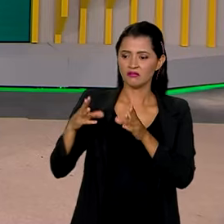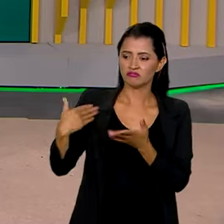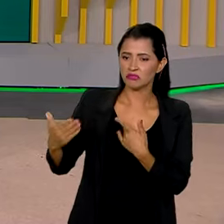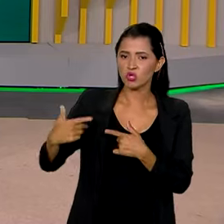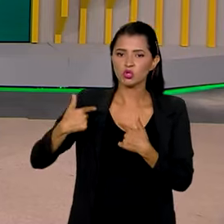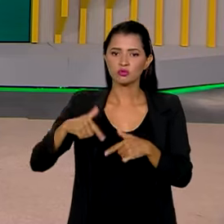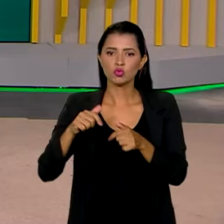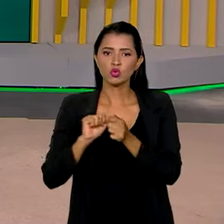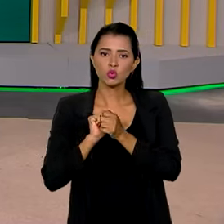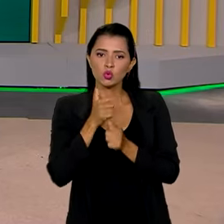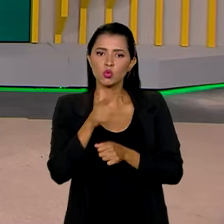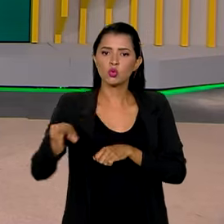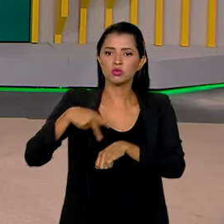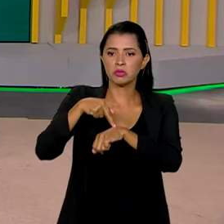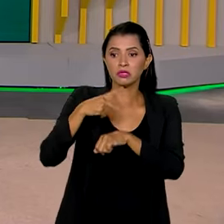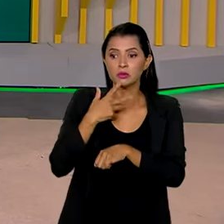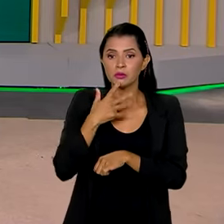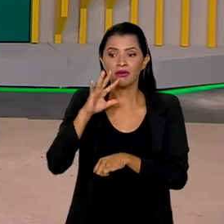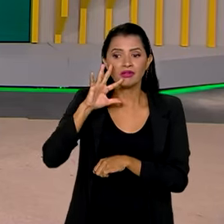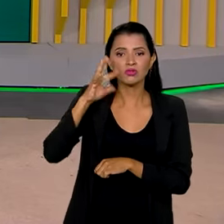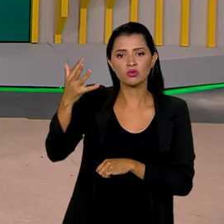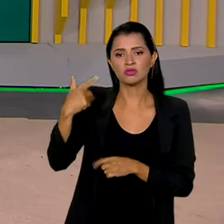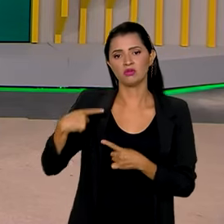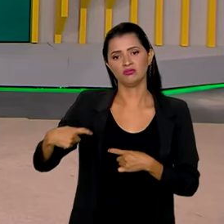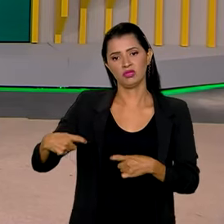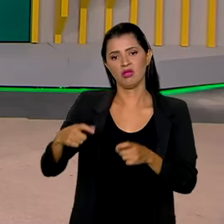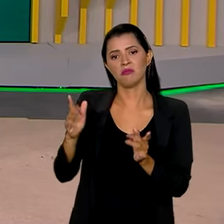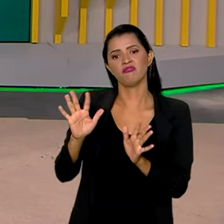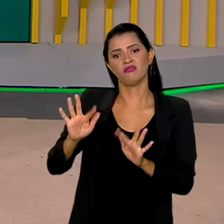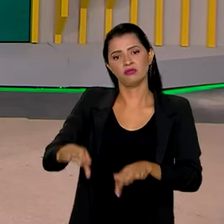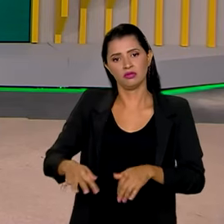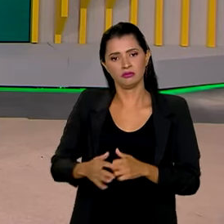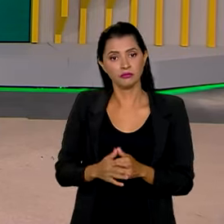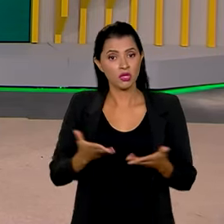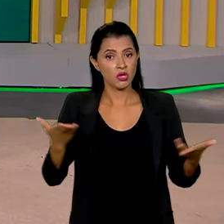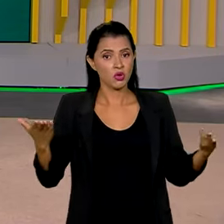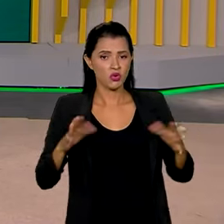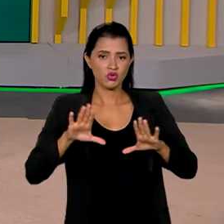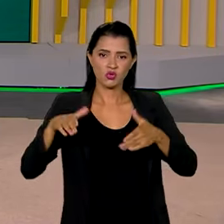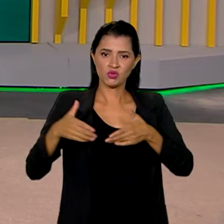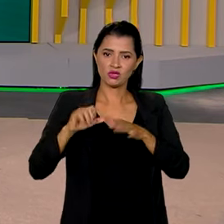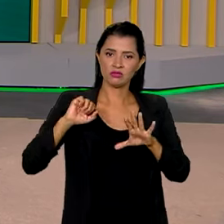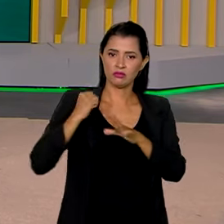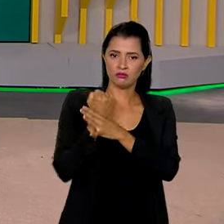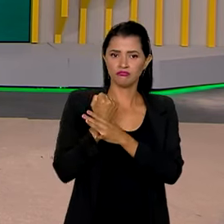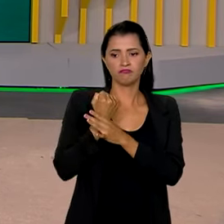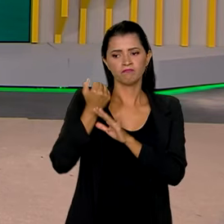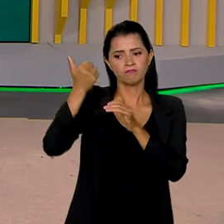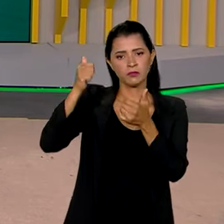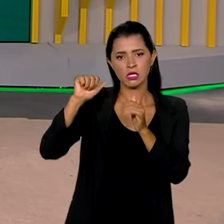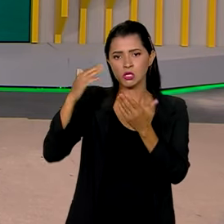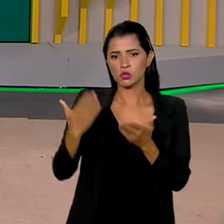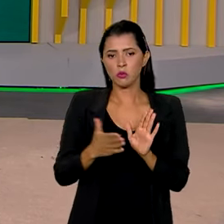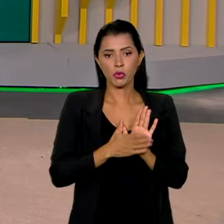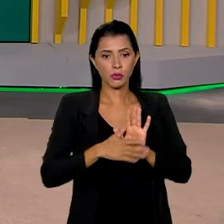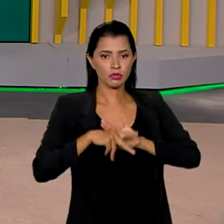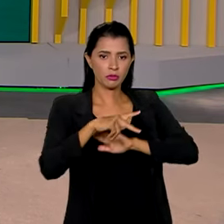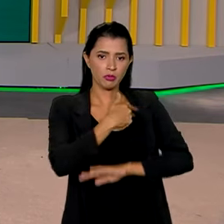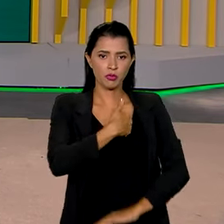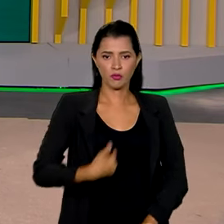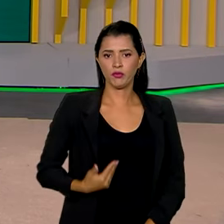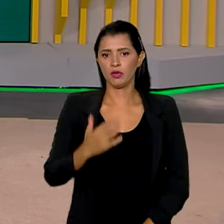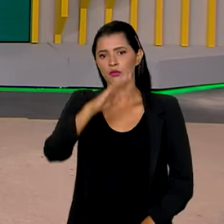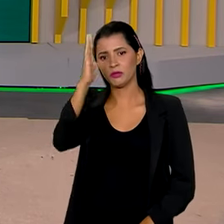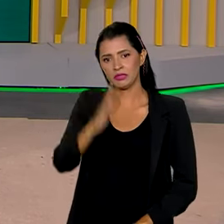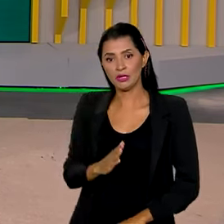em busca de uma solução para o conflito. E hoje o Conselho de Segurança analisou uma proposta do governo brasileiro.